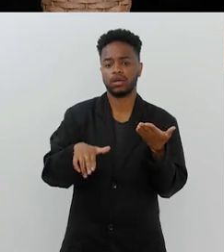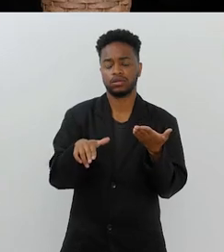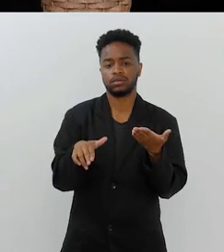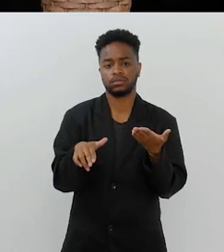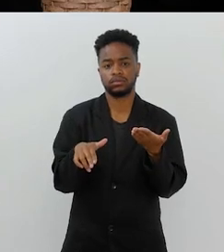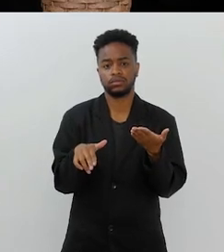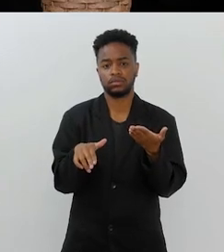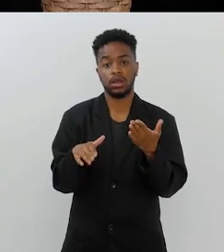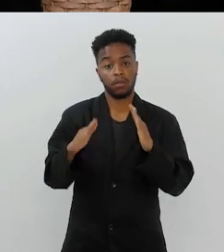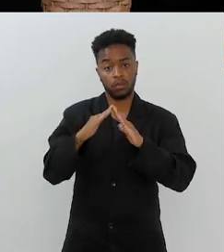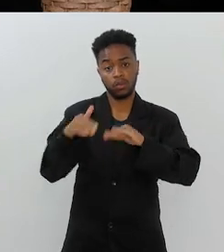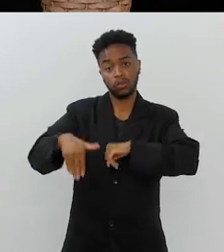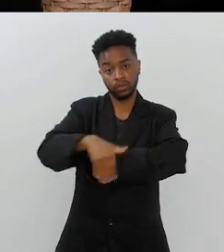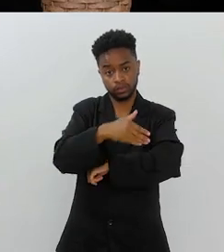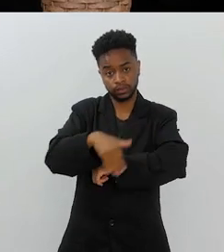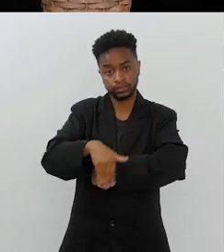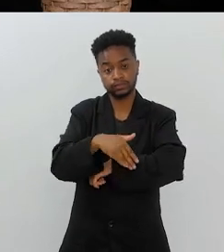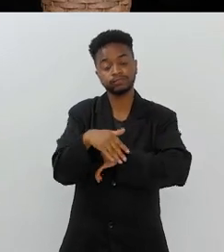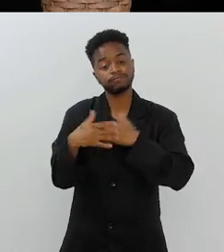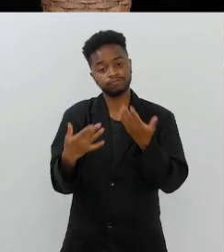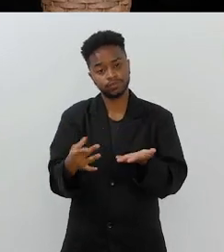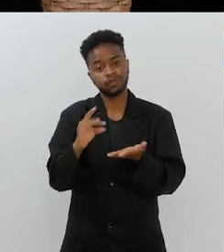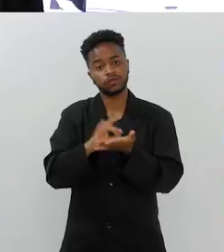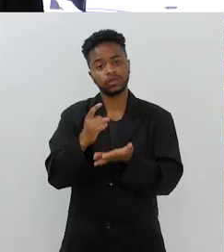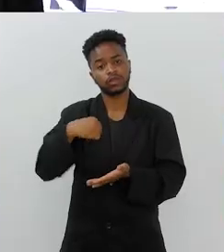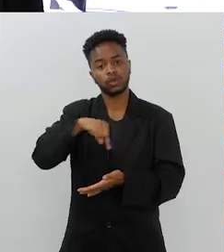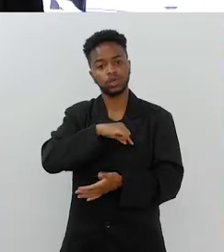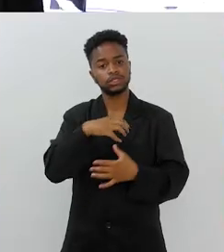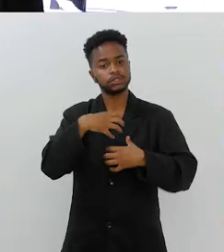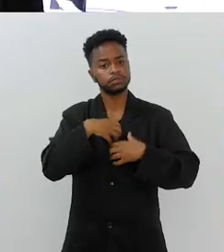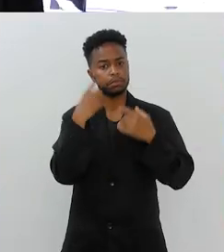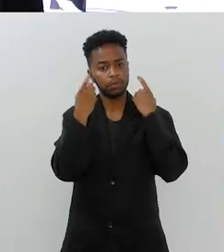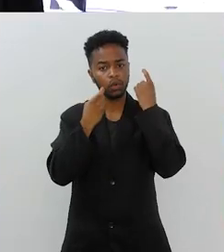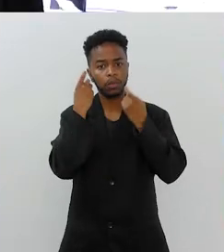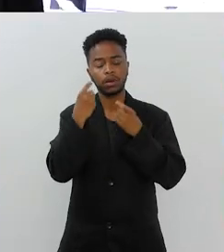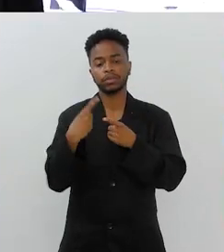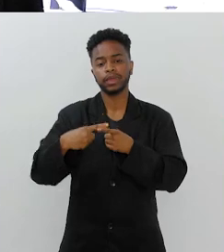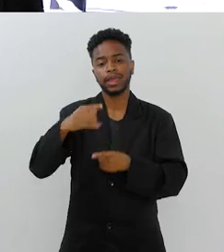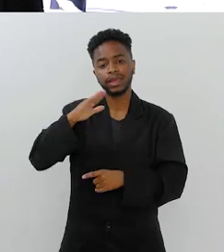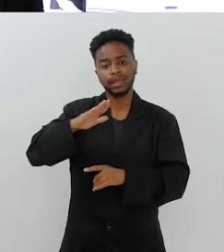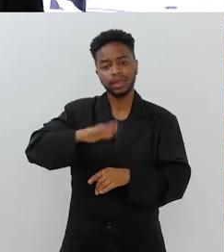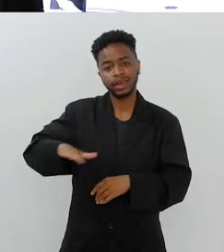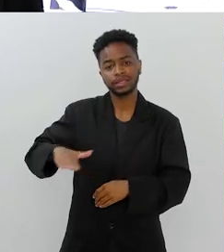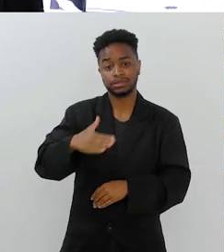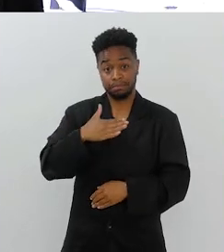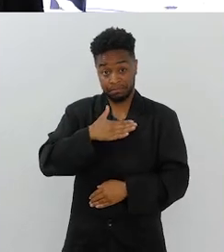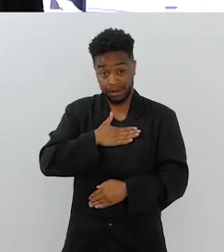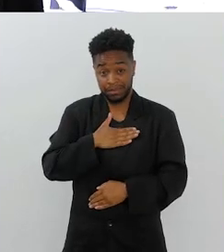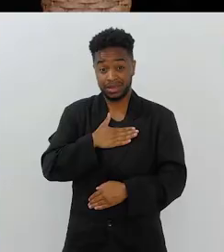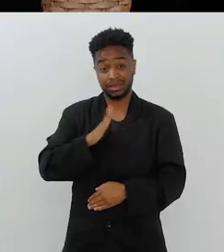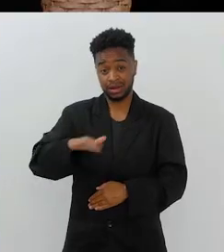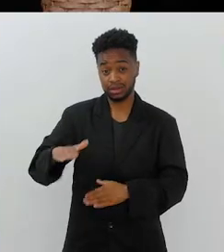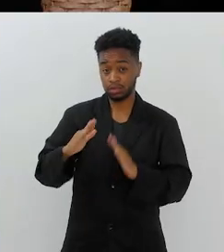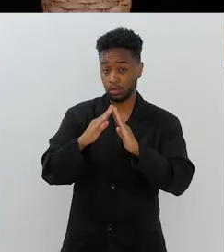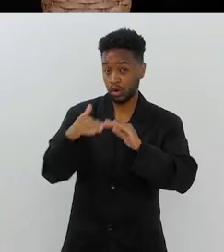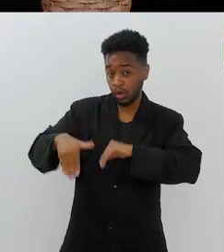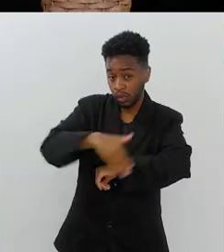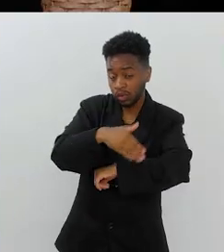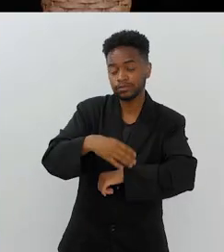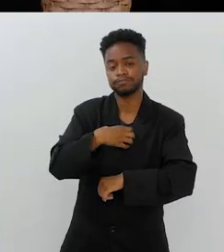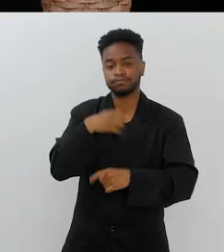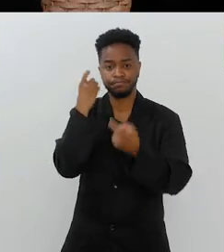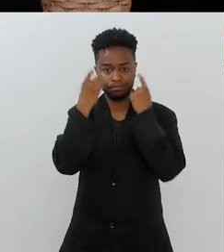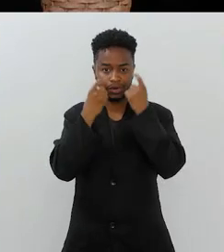inteiras na rua. E isso é uma preocupação. A criança na rua, para mim, é uma grande